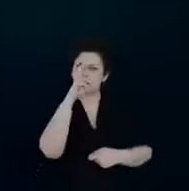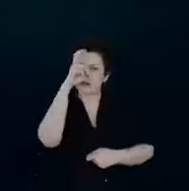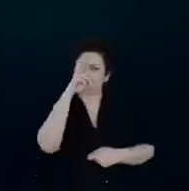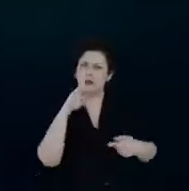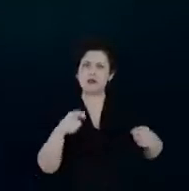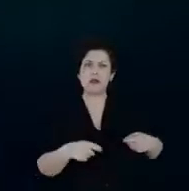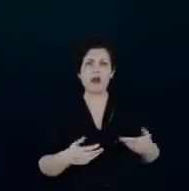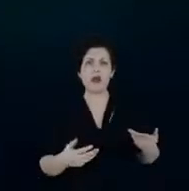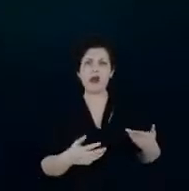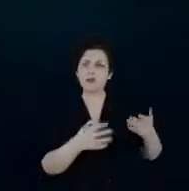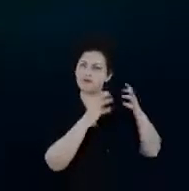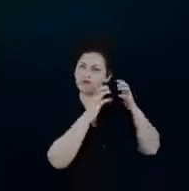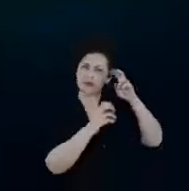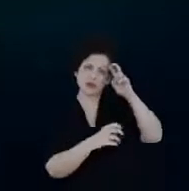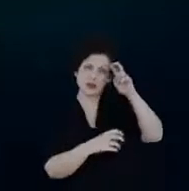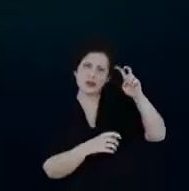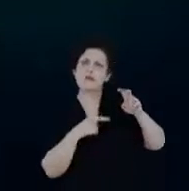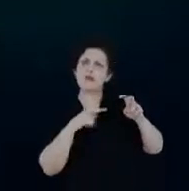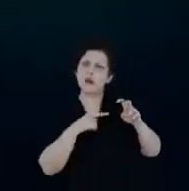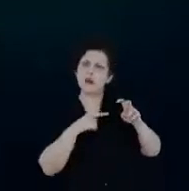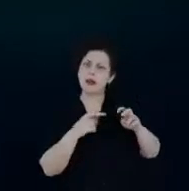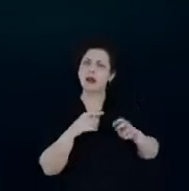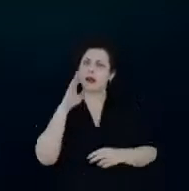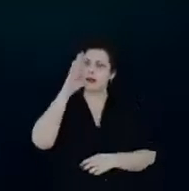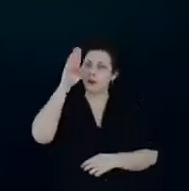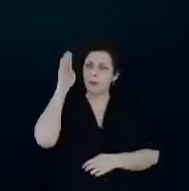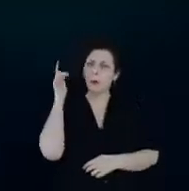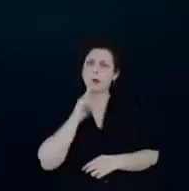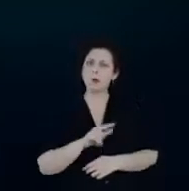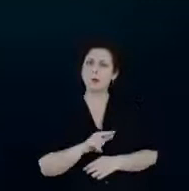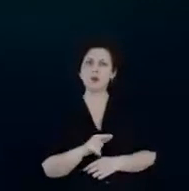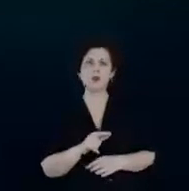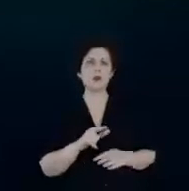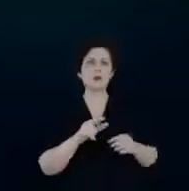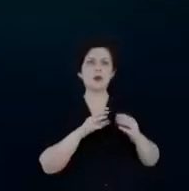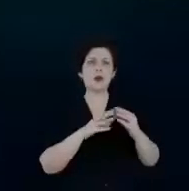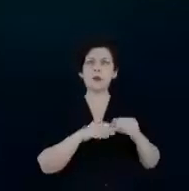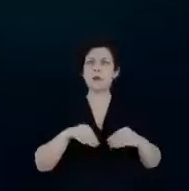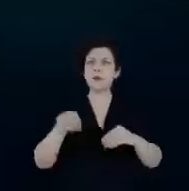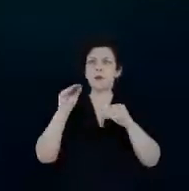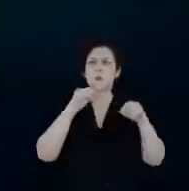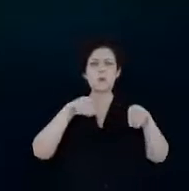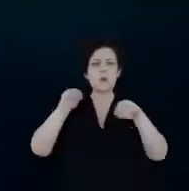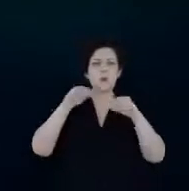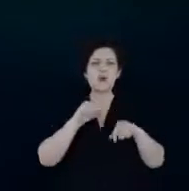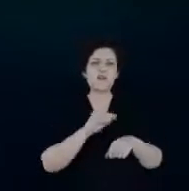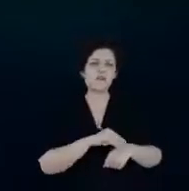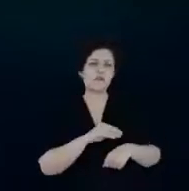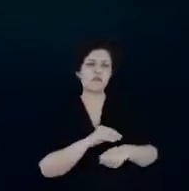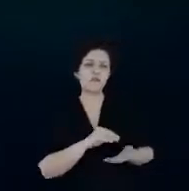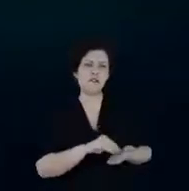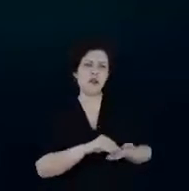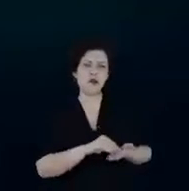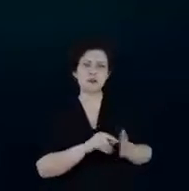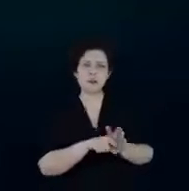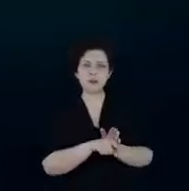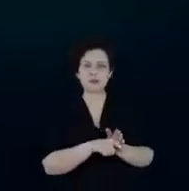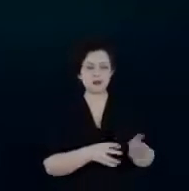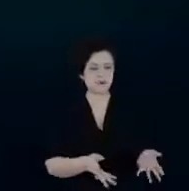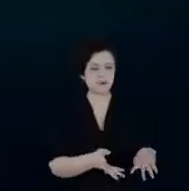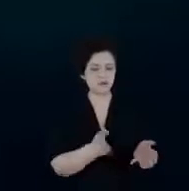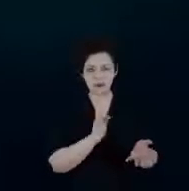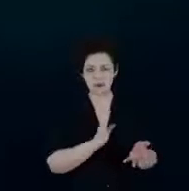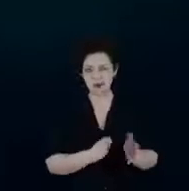cabeças pensantes aqui que estão indo embora por falta de investimento em pesquisa no Brasil a gente